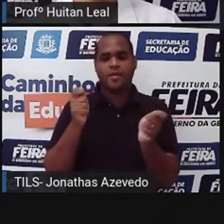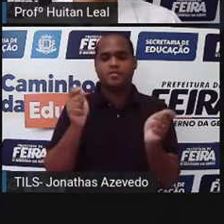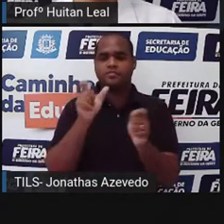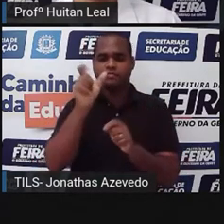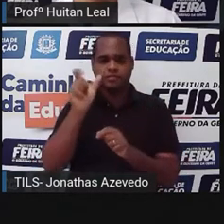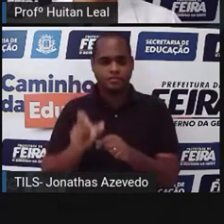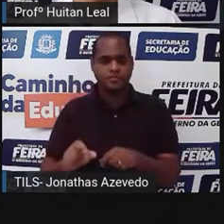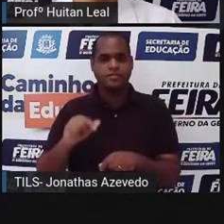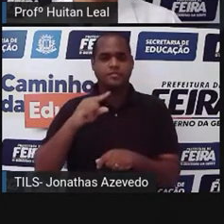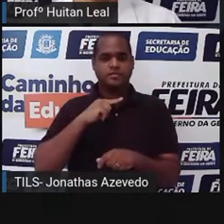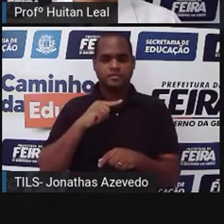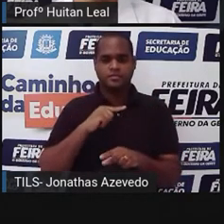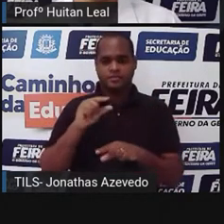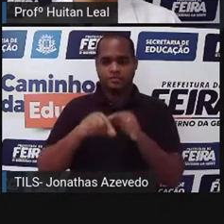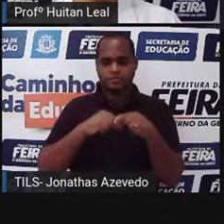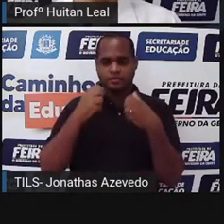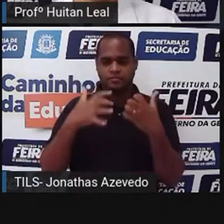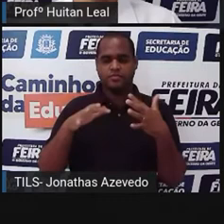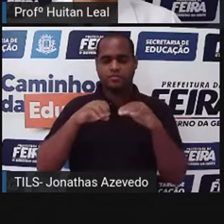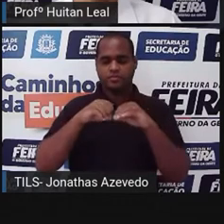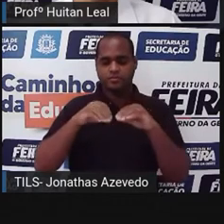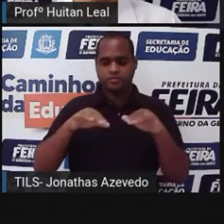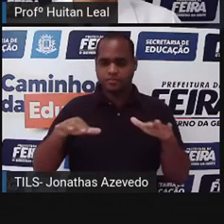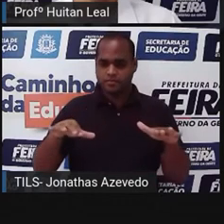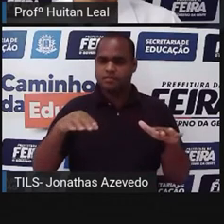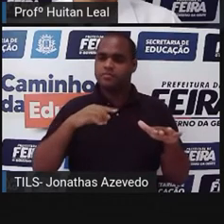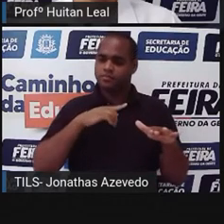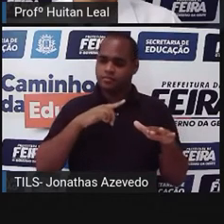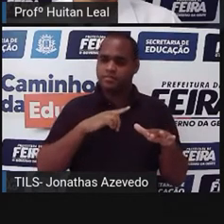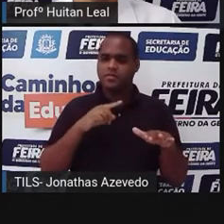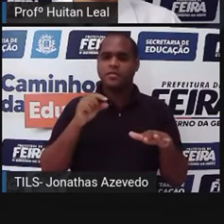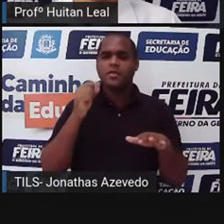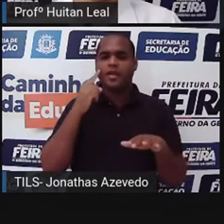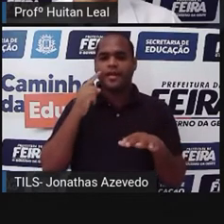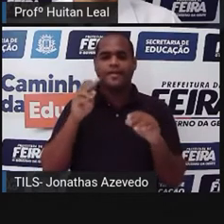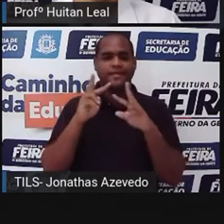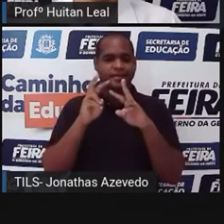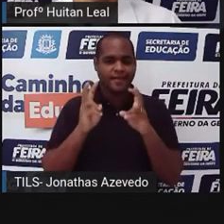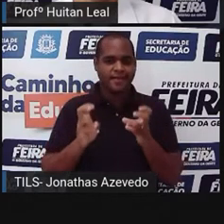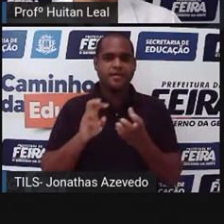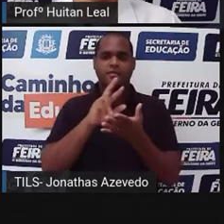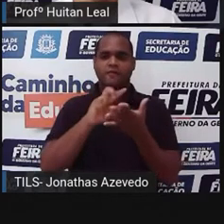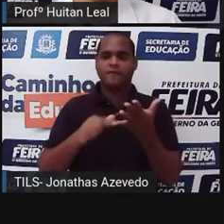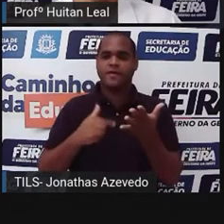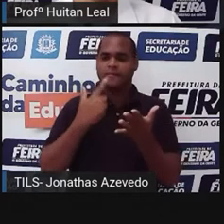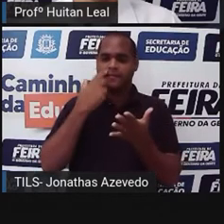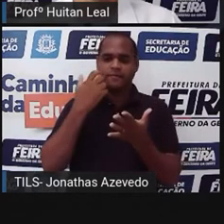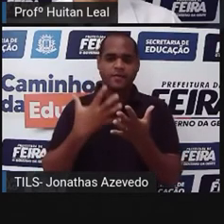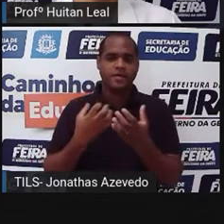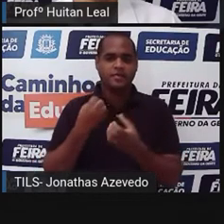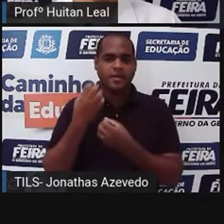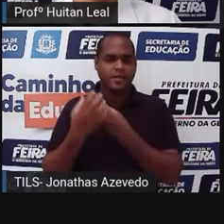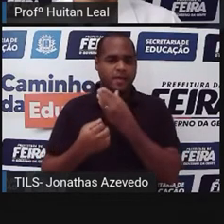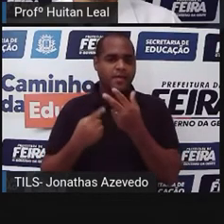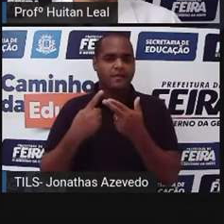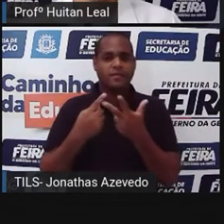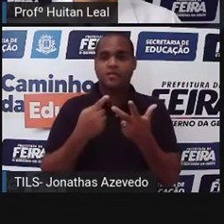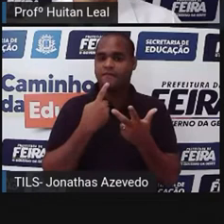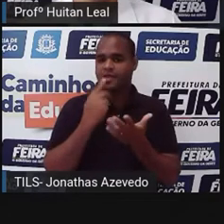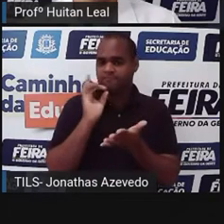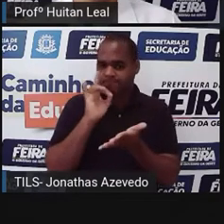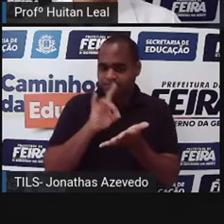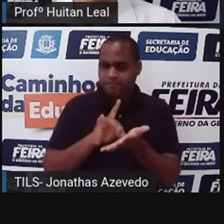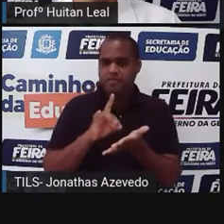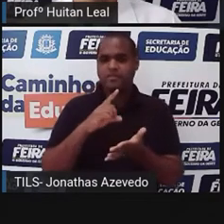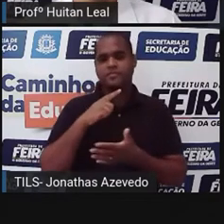que mistura fragmentos narrativos e trechos mais longos de reflexão e argumentação sobre o fato narrado.